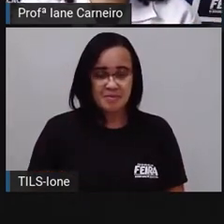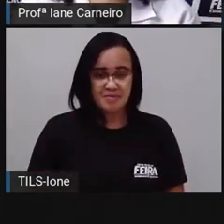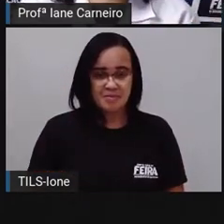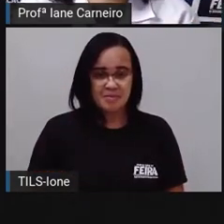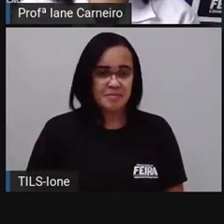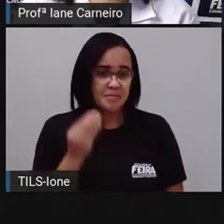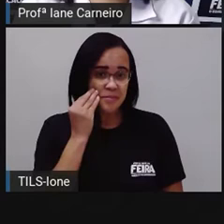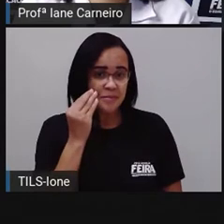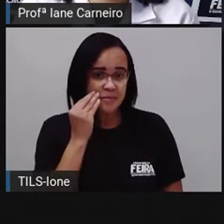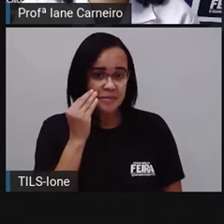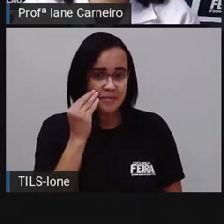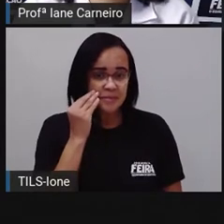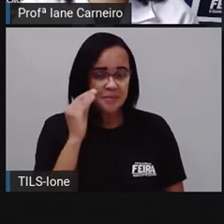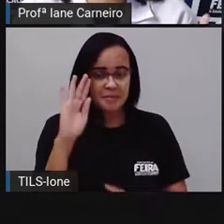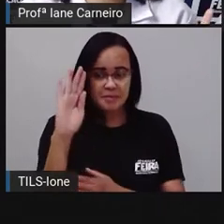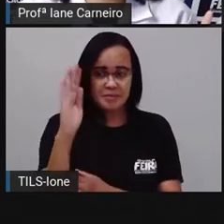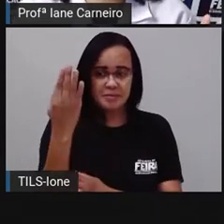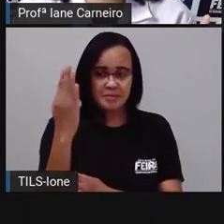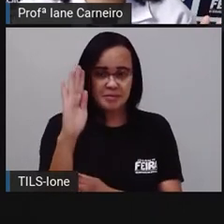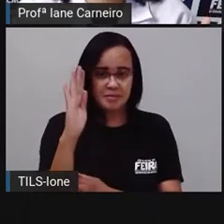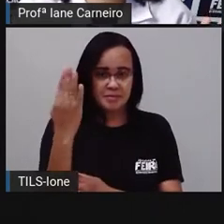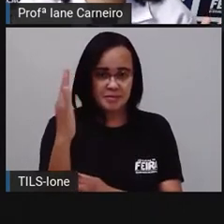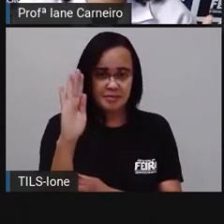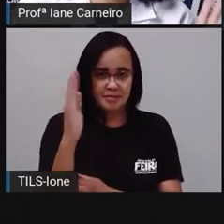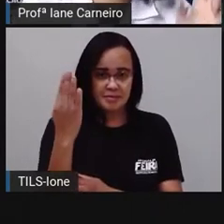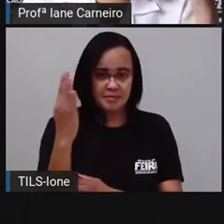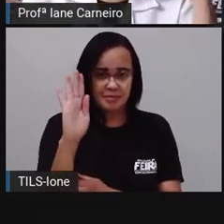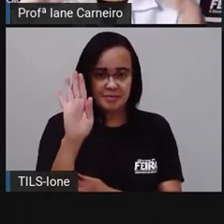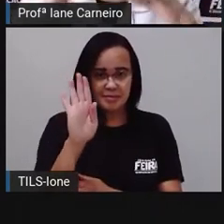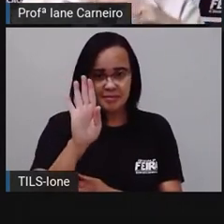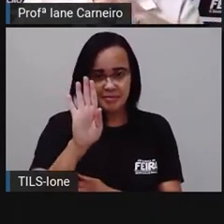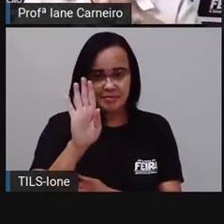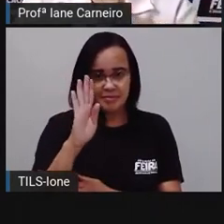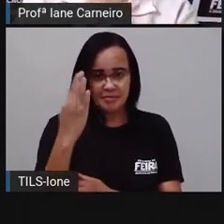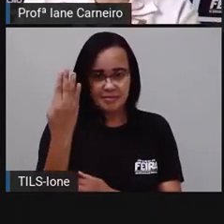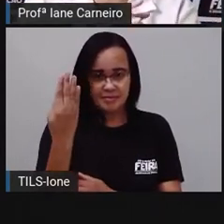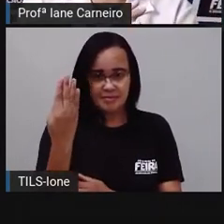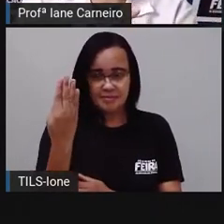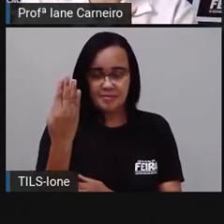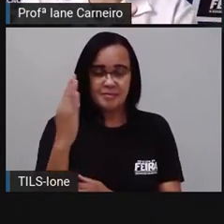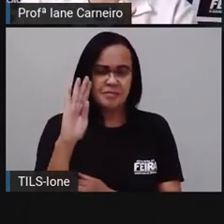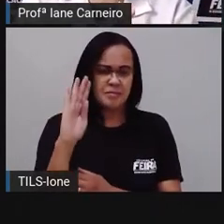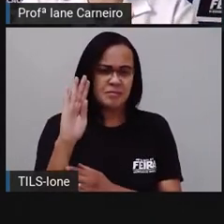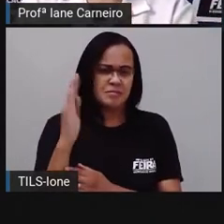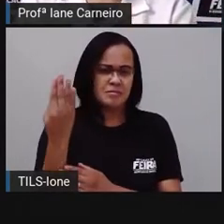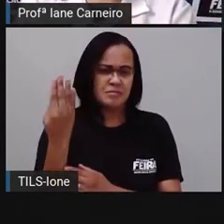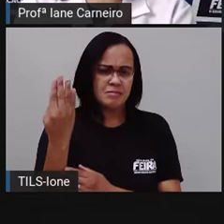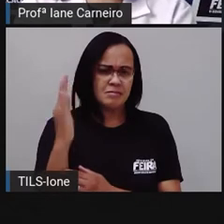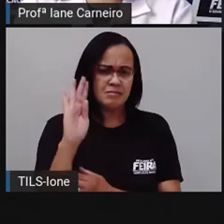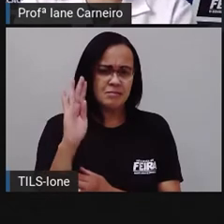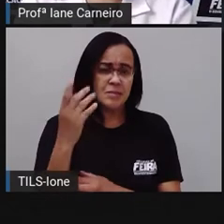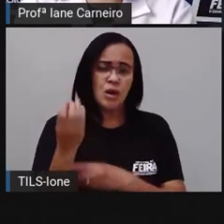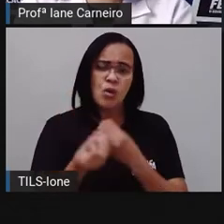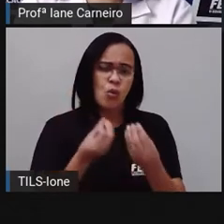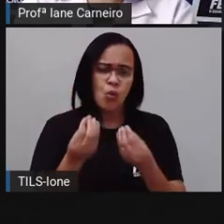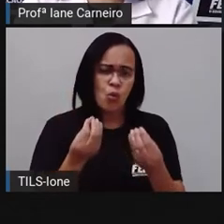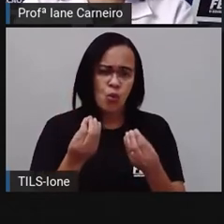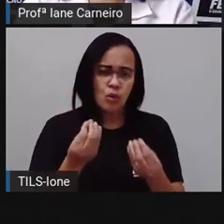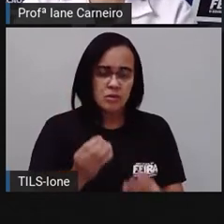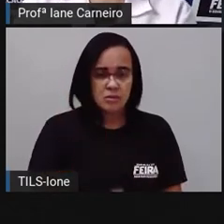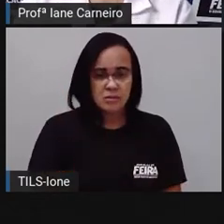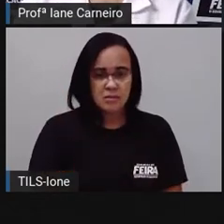pegar aí o objeto, o espelho. A PRO já está aqui no slide, ó. Com o espelho, olhando para ela aqui. De frente para o espelho.